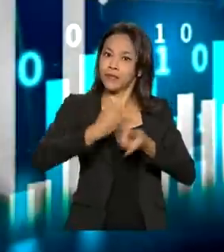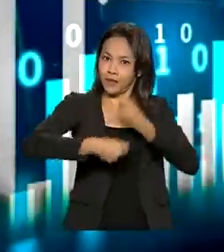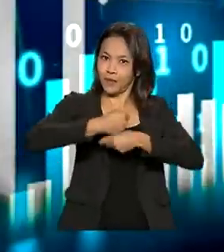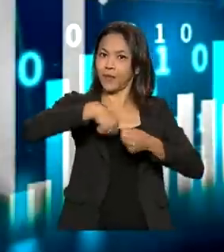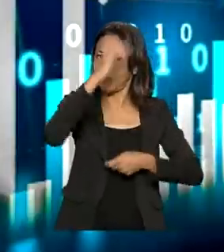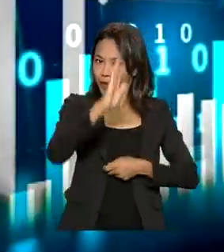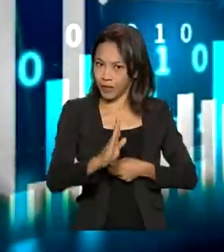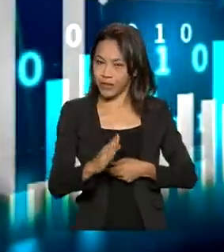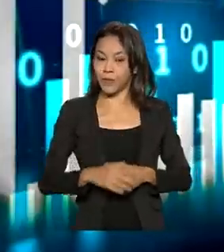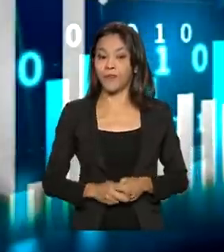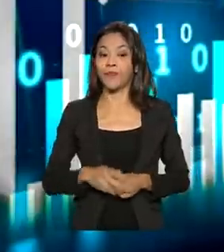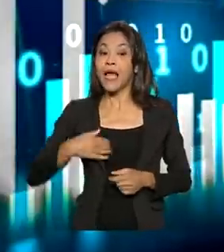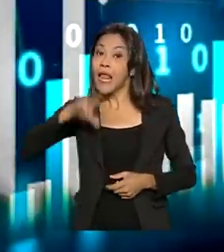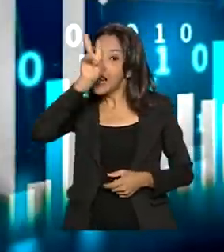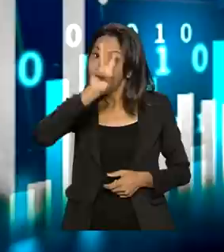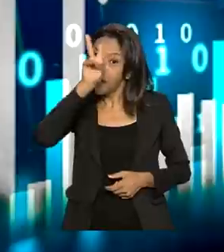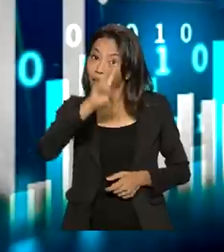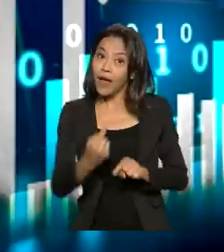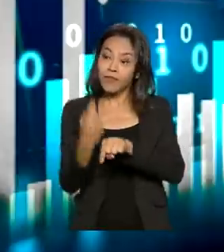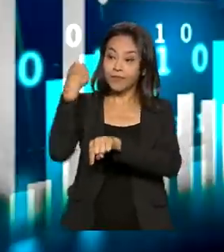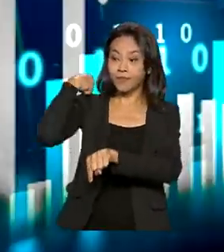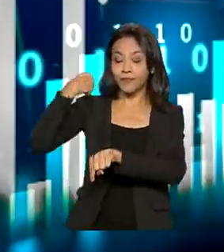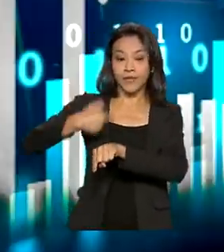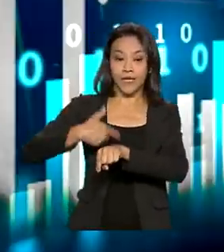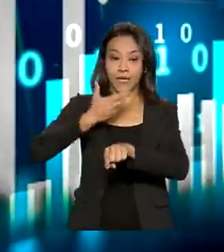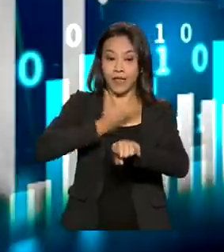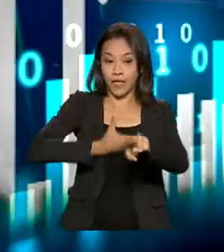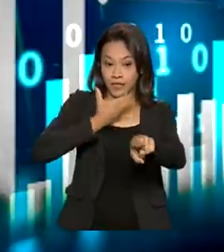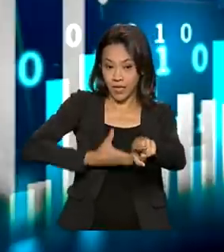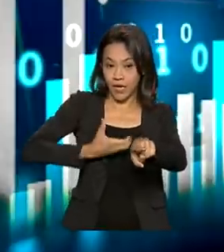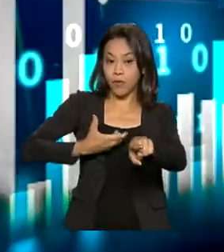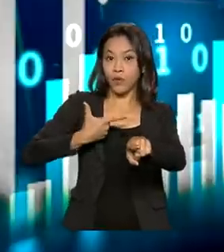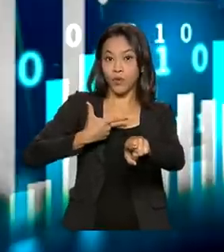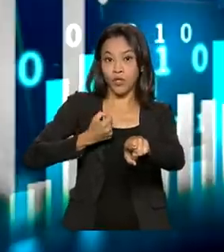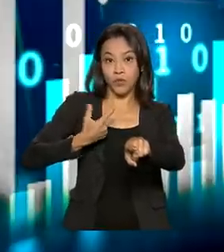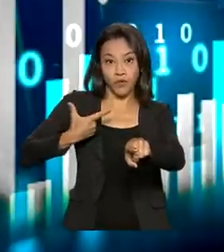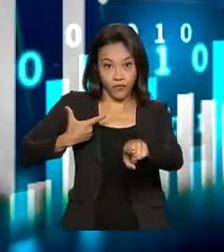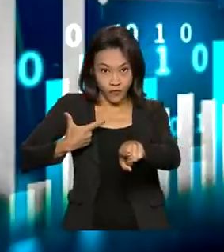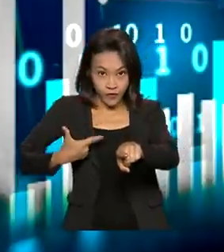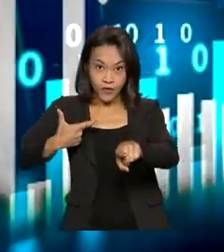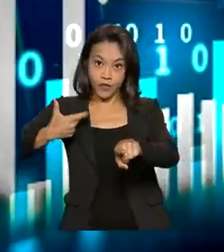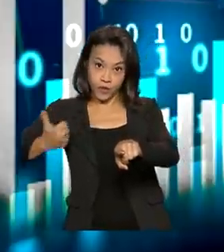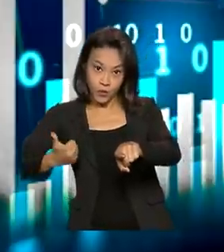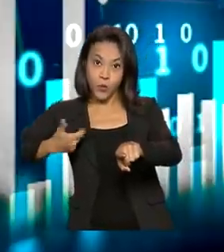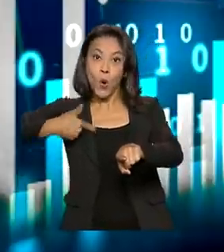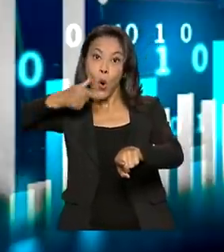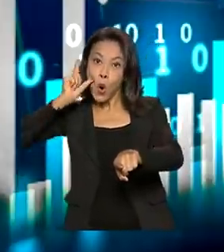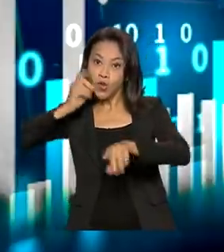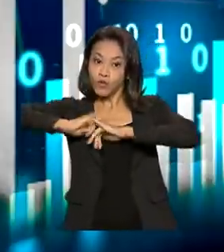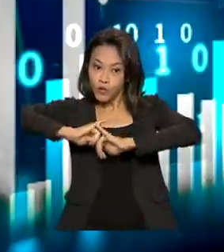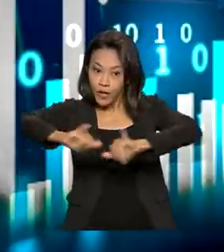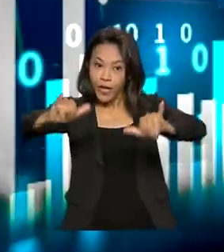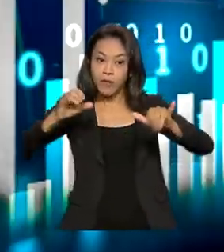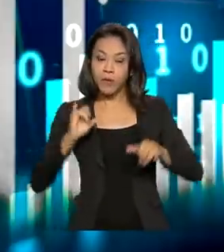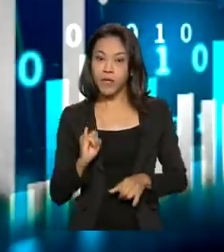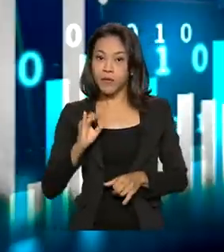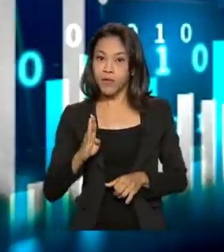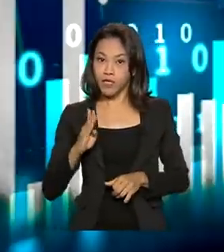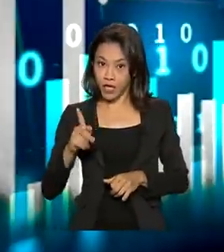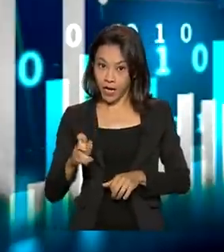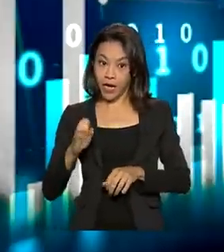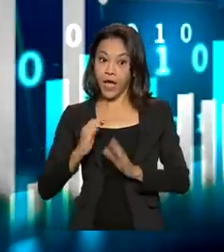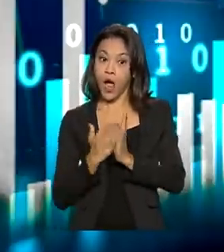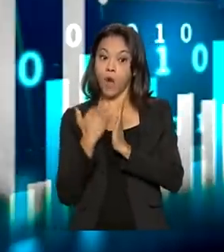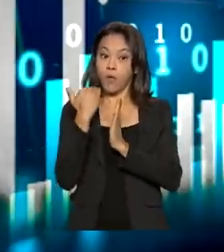Cabe lembrar que, em dezembro de 2021, de acordo com a pesquisa do IBGE publicada ontem, o setor de serviços cresceu